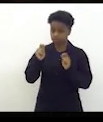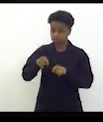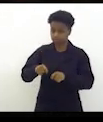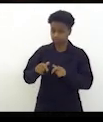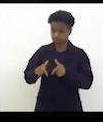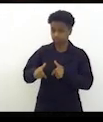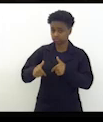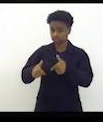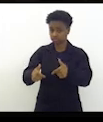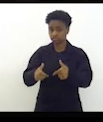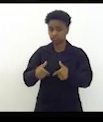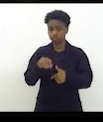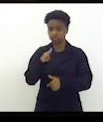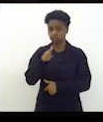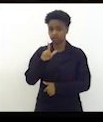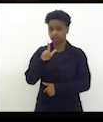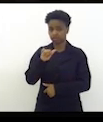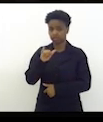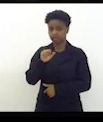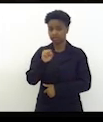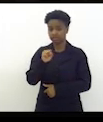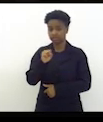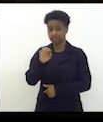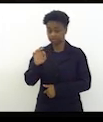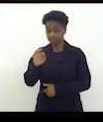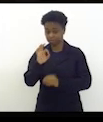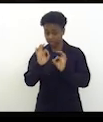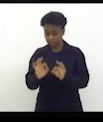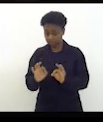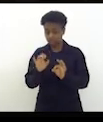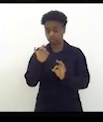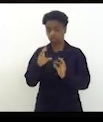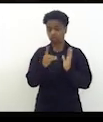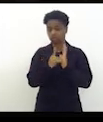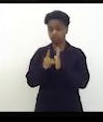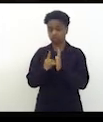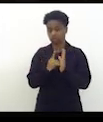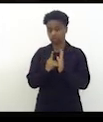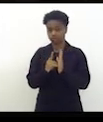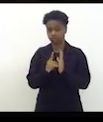técnica seria só o detran mas aí passou